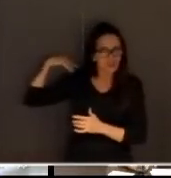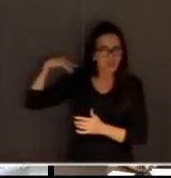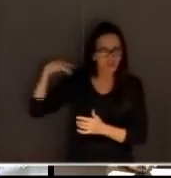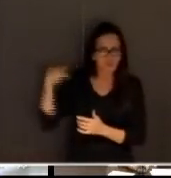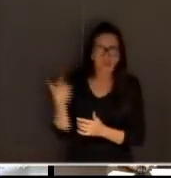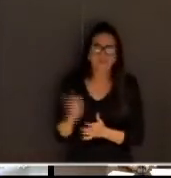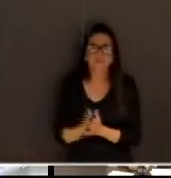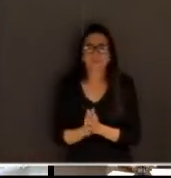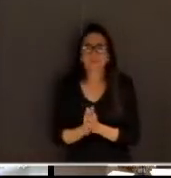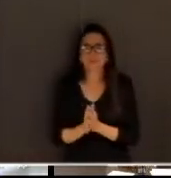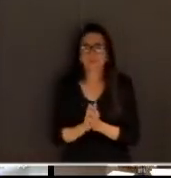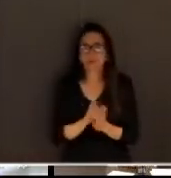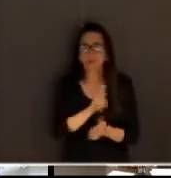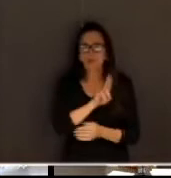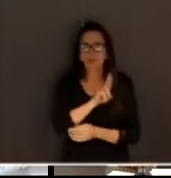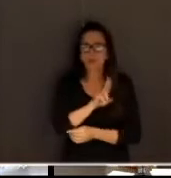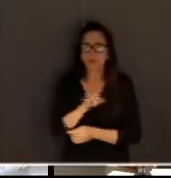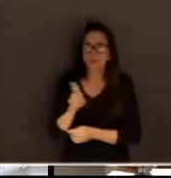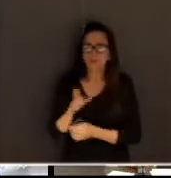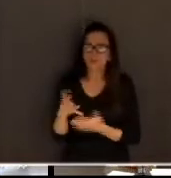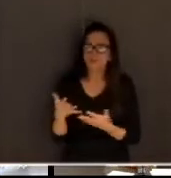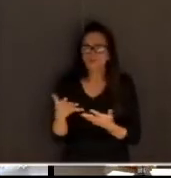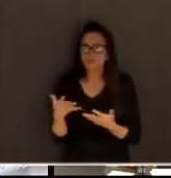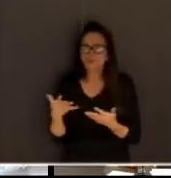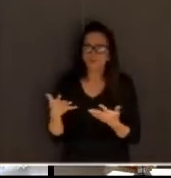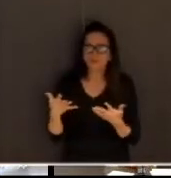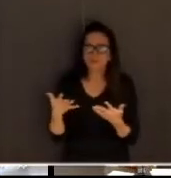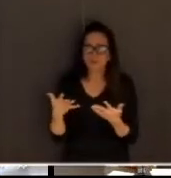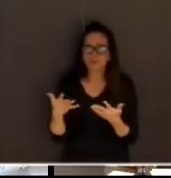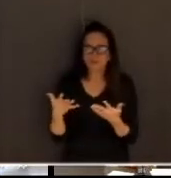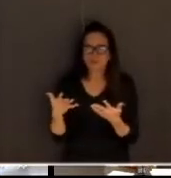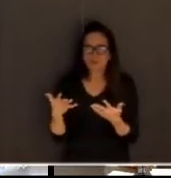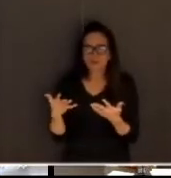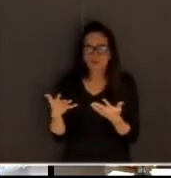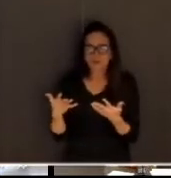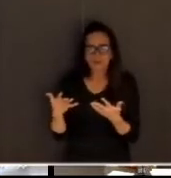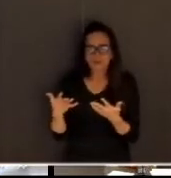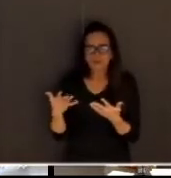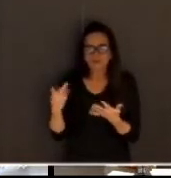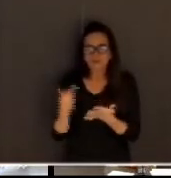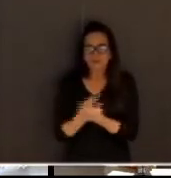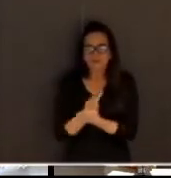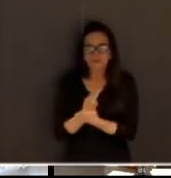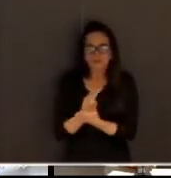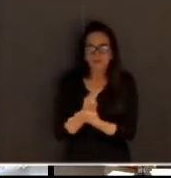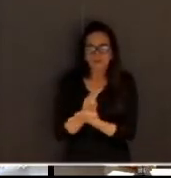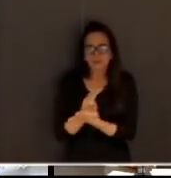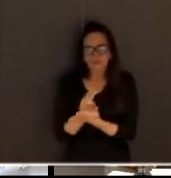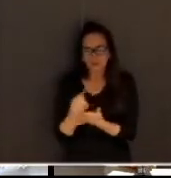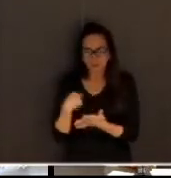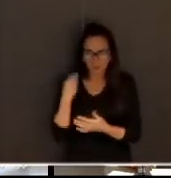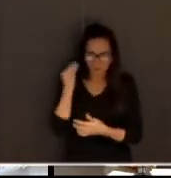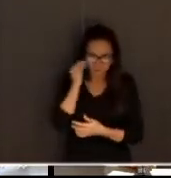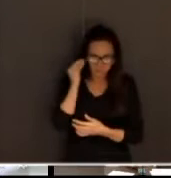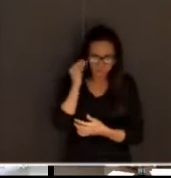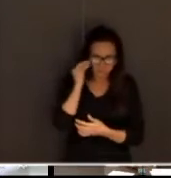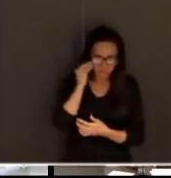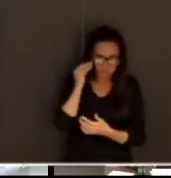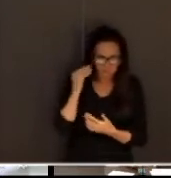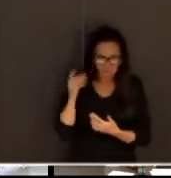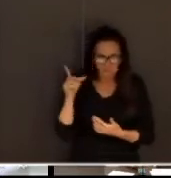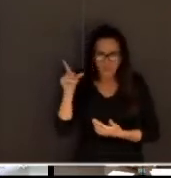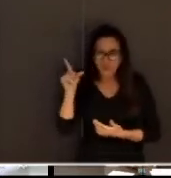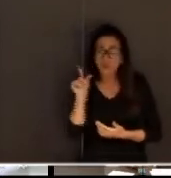10, que foi um programa super bem sucedido. A gente tentava minimizar os